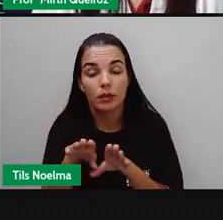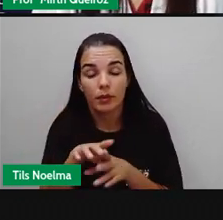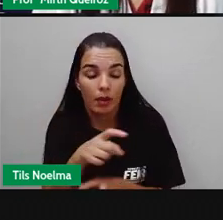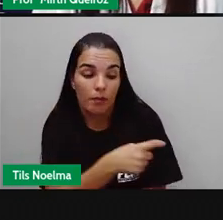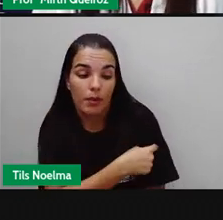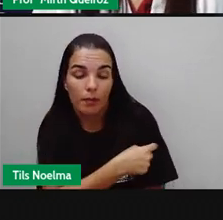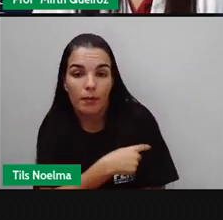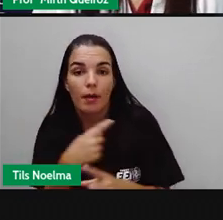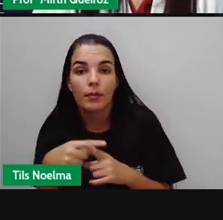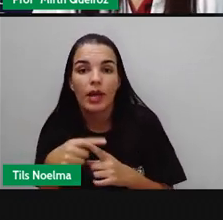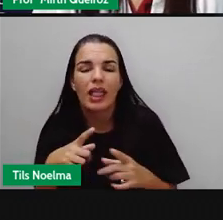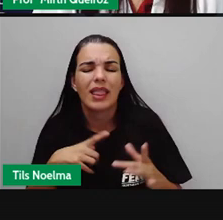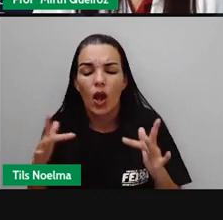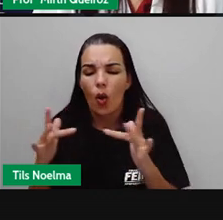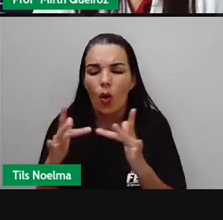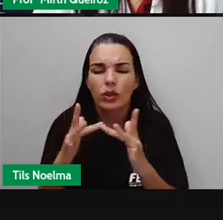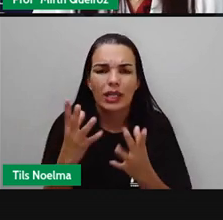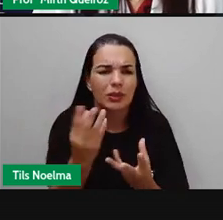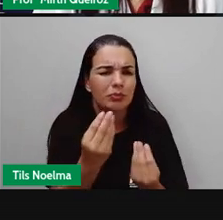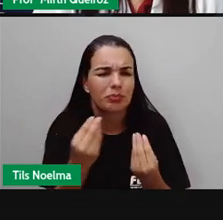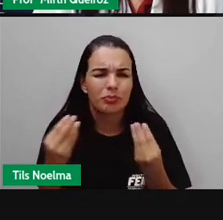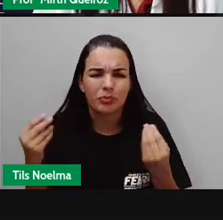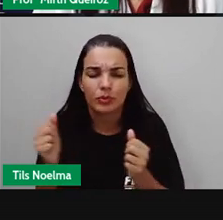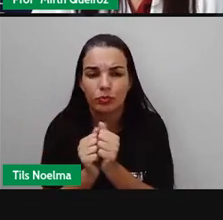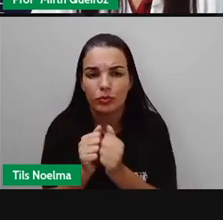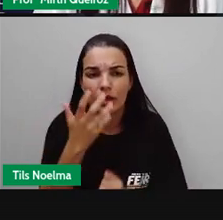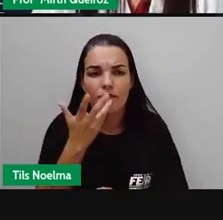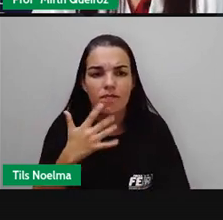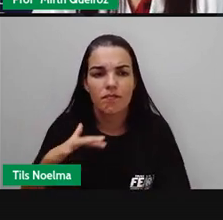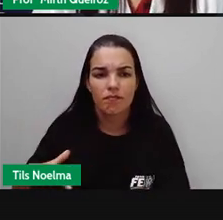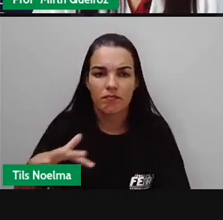uma vez que a gente tem um contato direto com muita gente, certo?